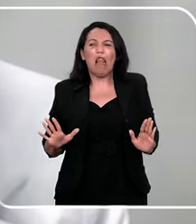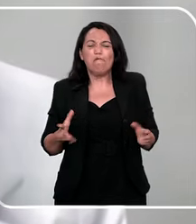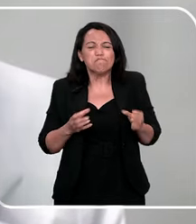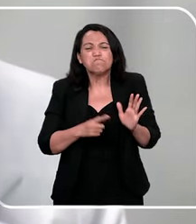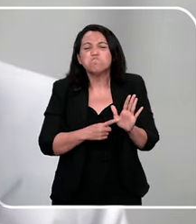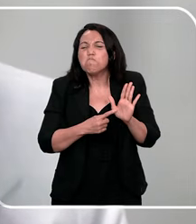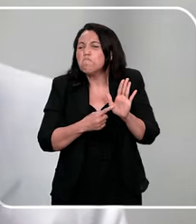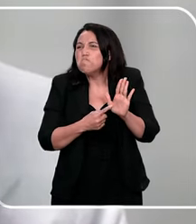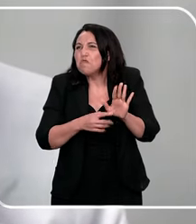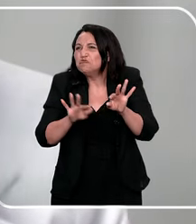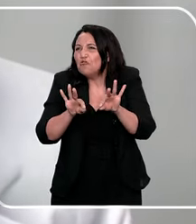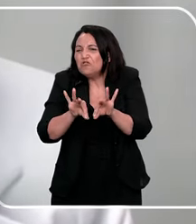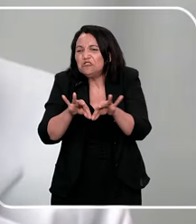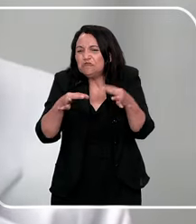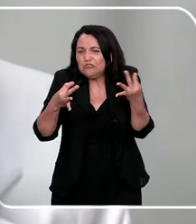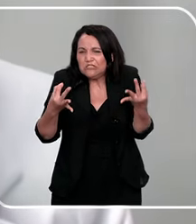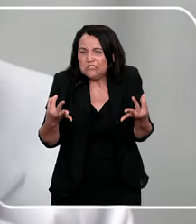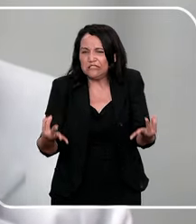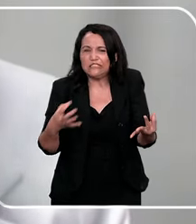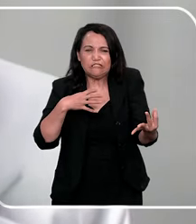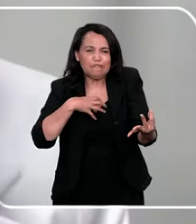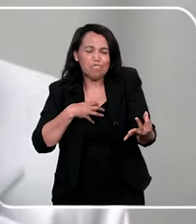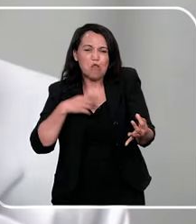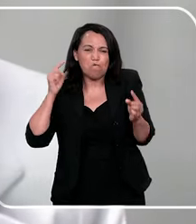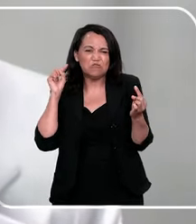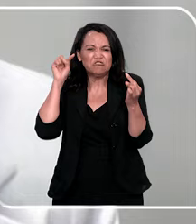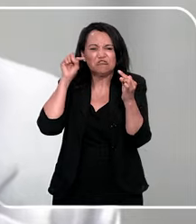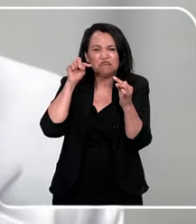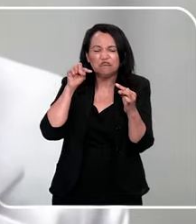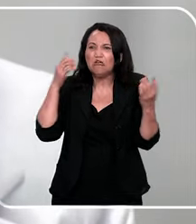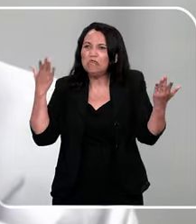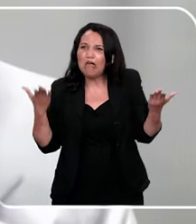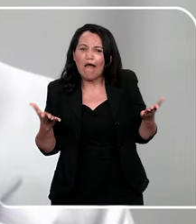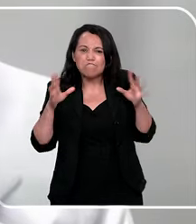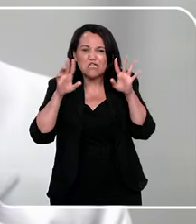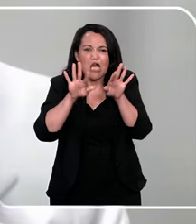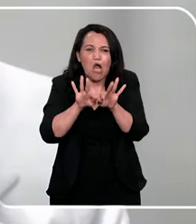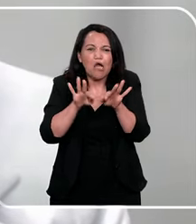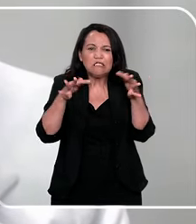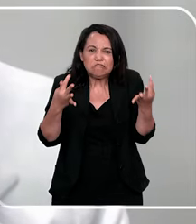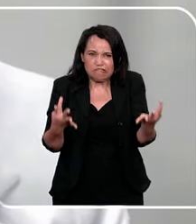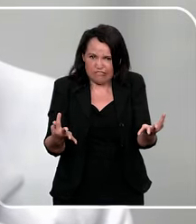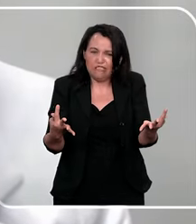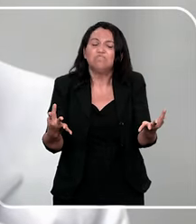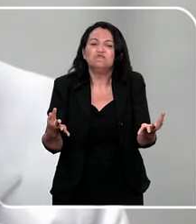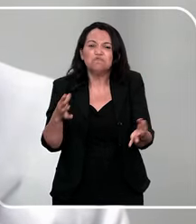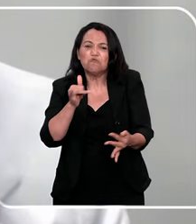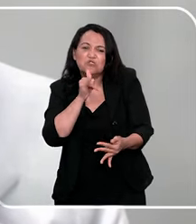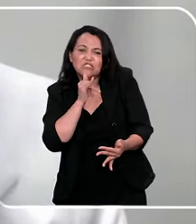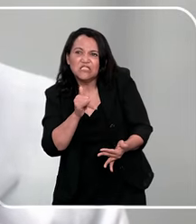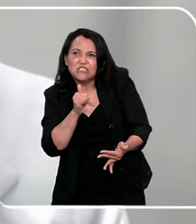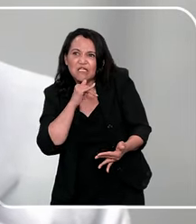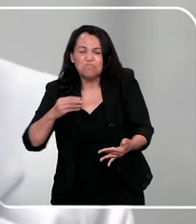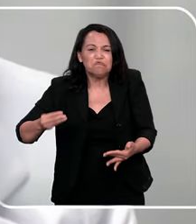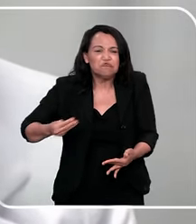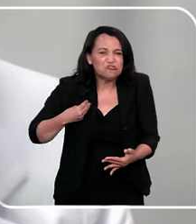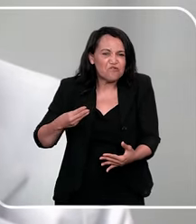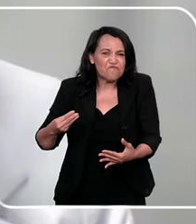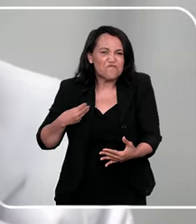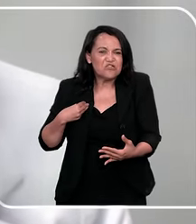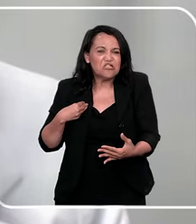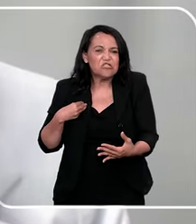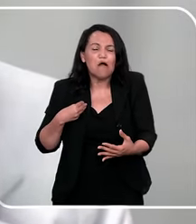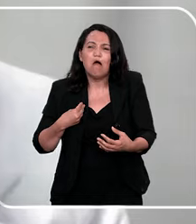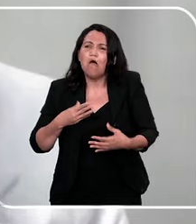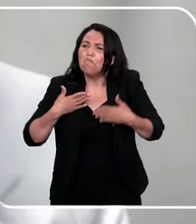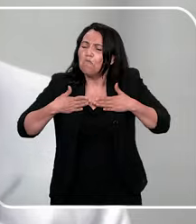de uma forma muito simples, e objetivo, e contando, né, os casos que ela já, os exemplos de vida dela, passa de